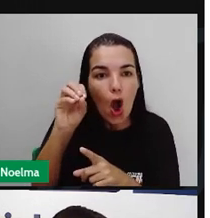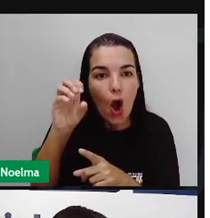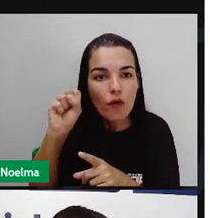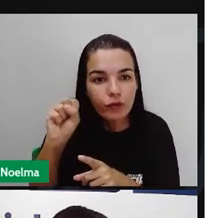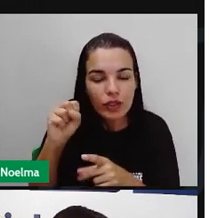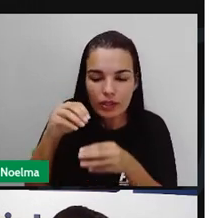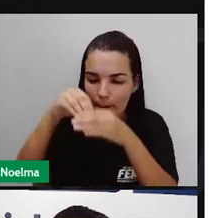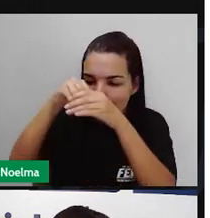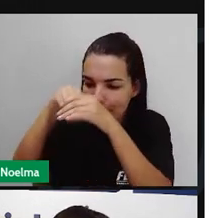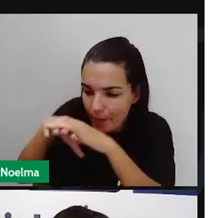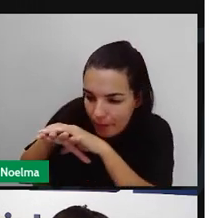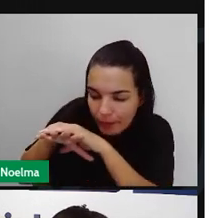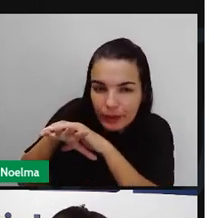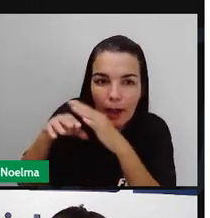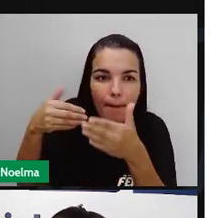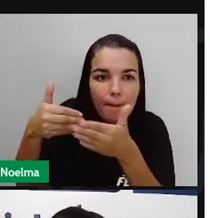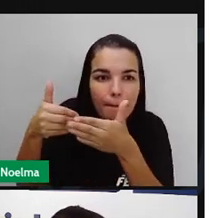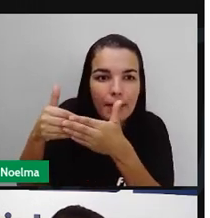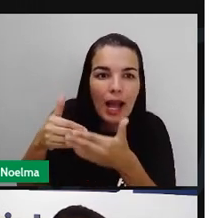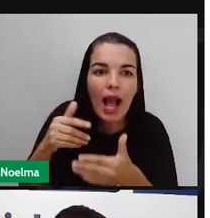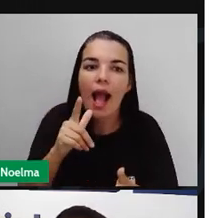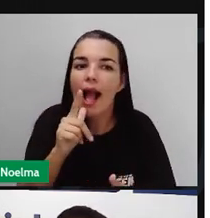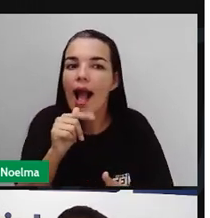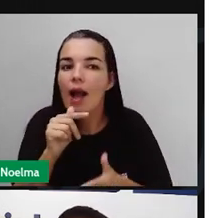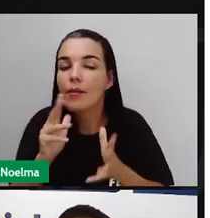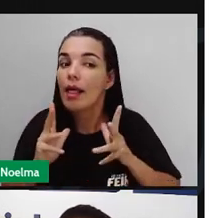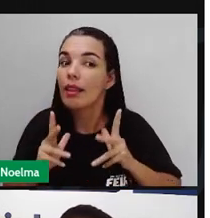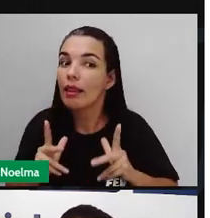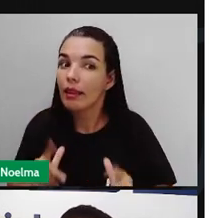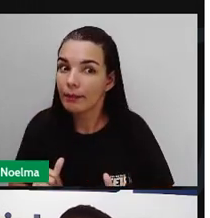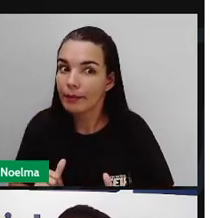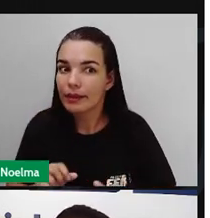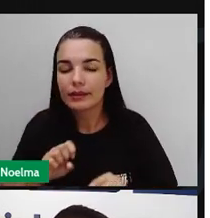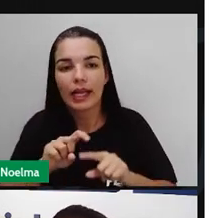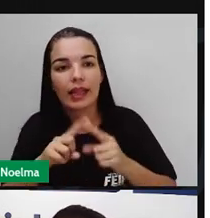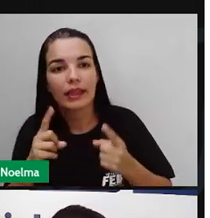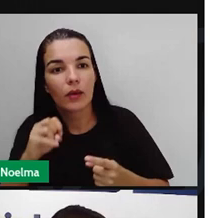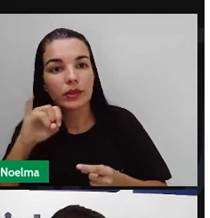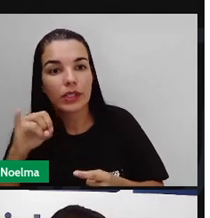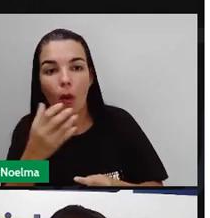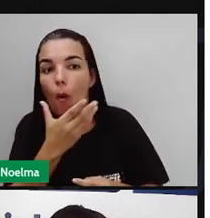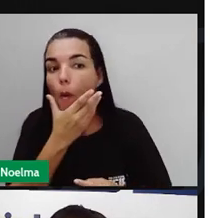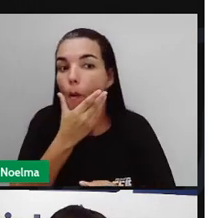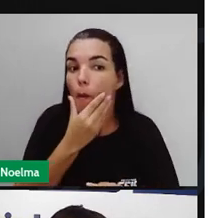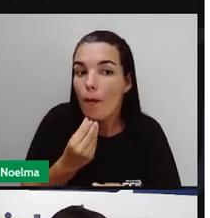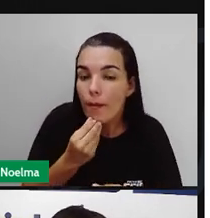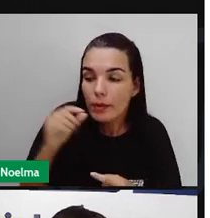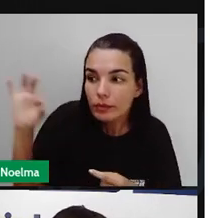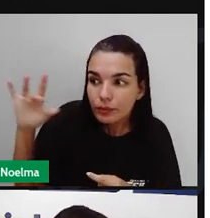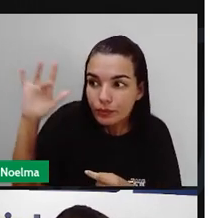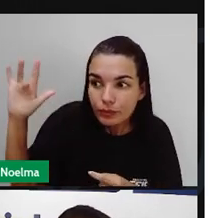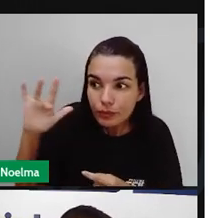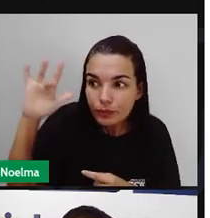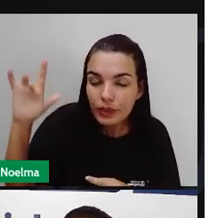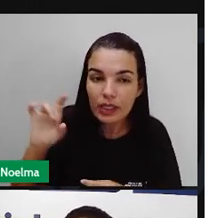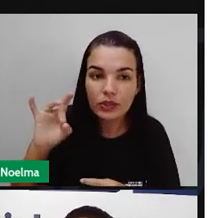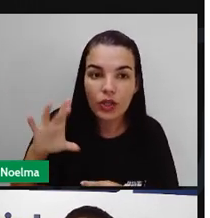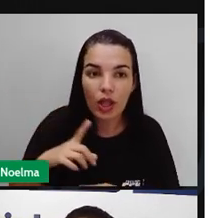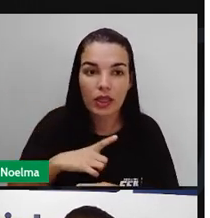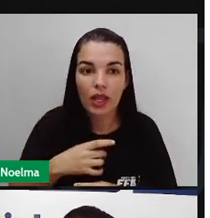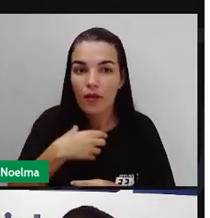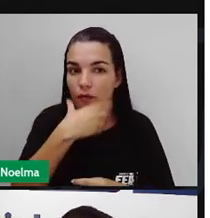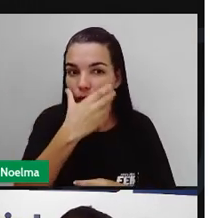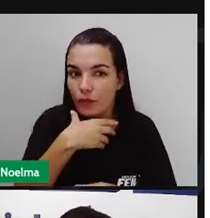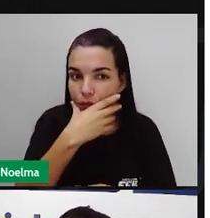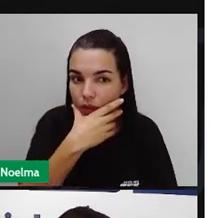próximos às superfícies de água limpa. Ou seja, se o macho ele se alimenta exclusivamente de frutas, isso significa